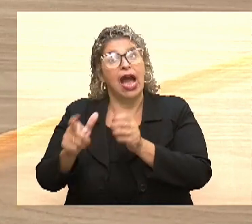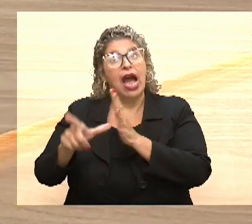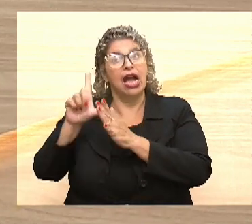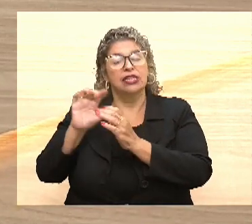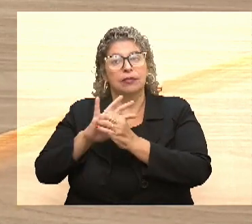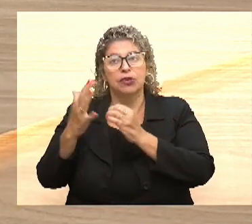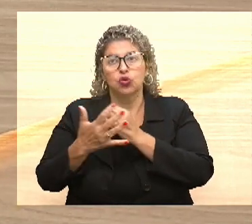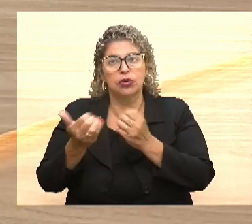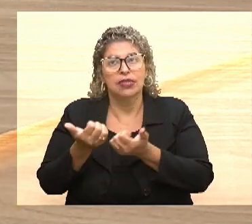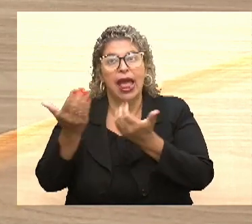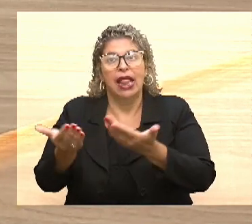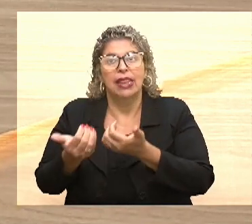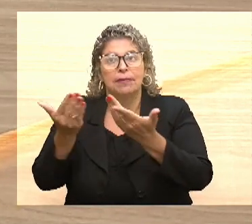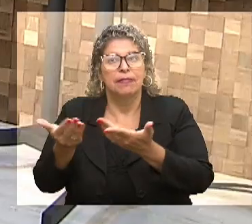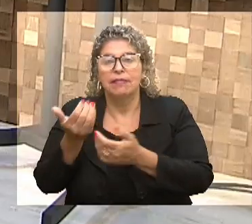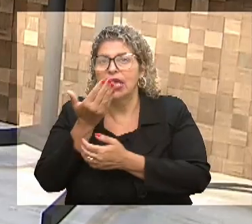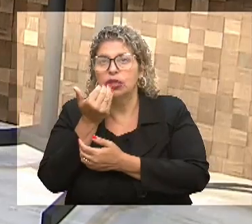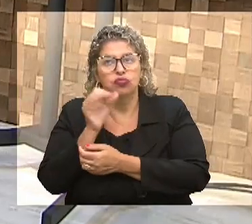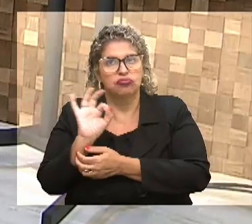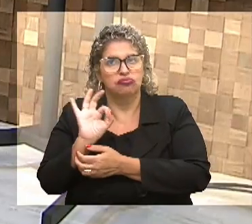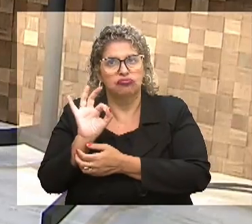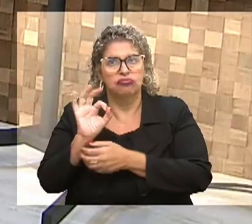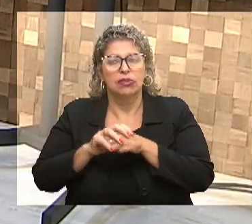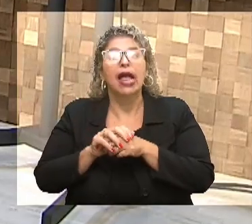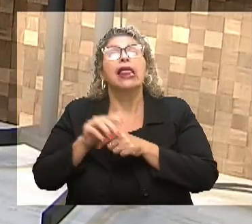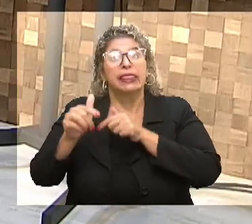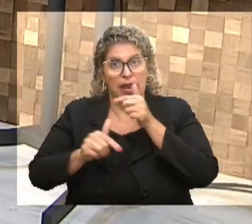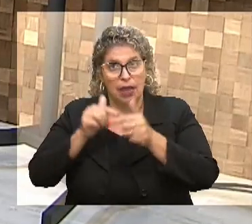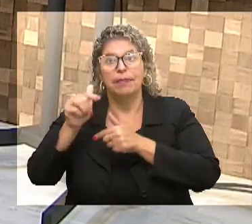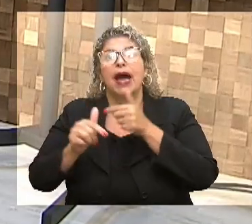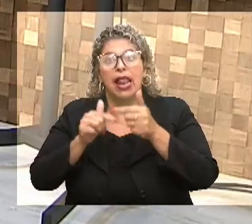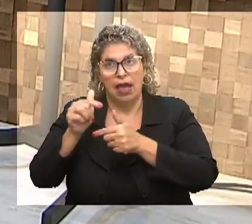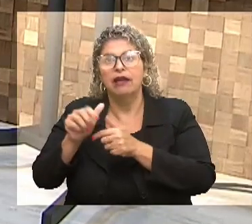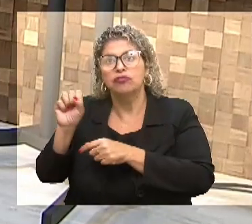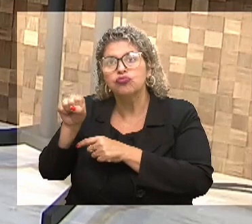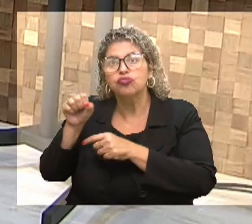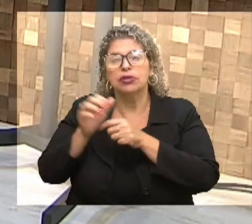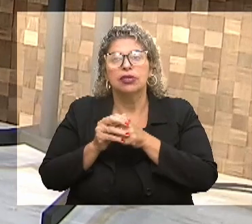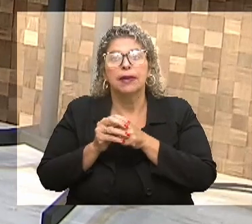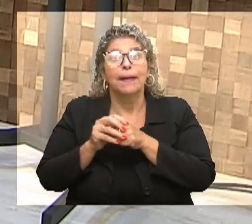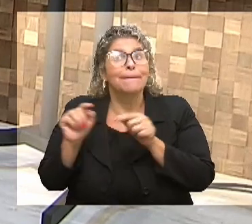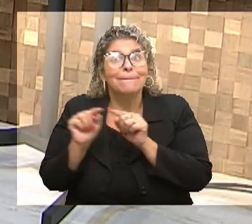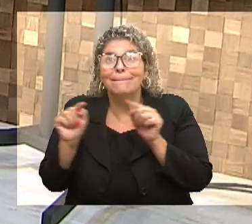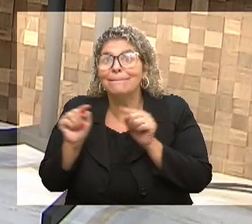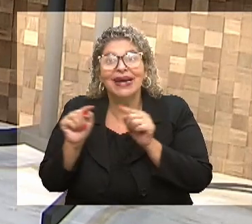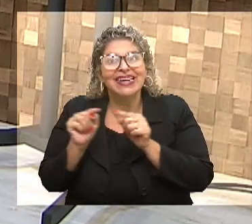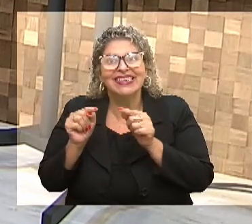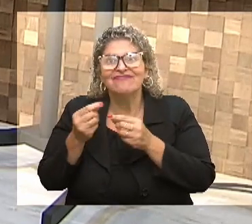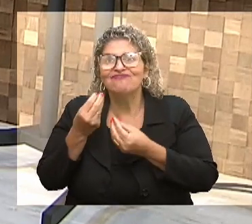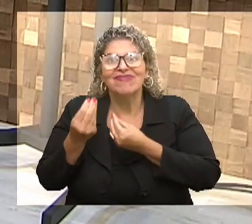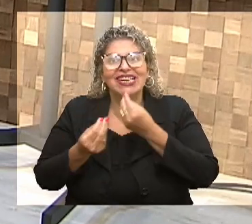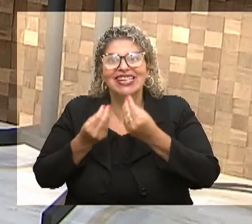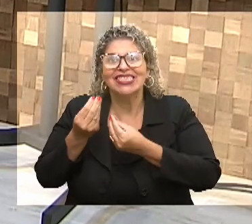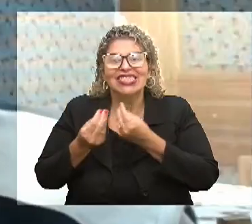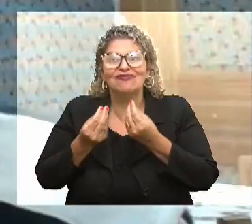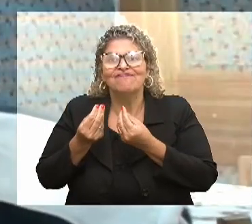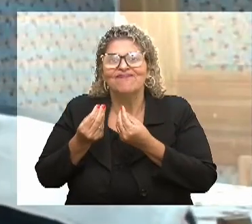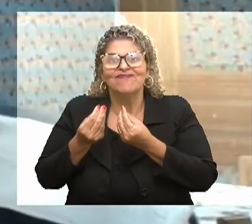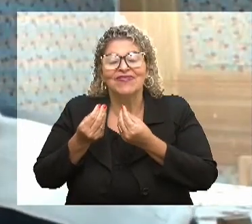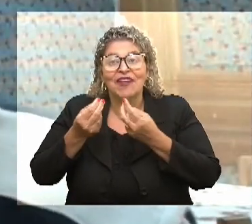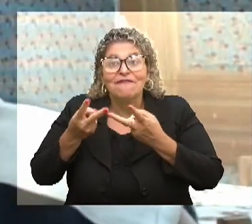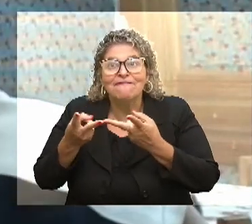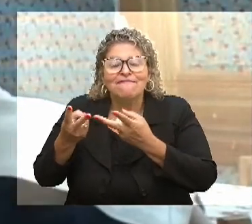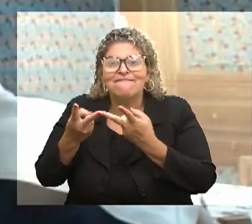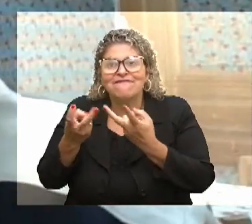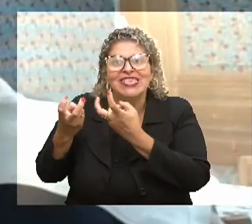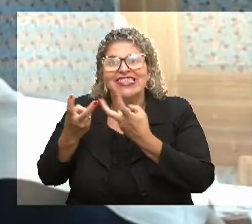distribuição de alimentos? Trabalhar uma... A gente fazia esse trabalho, mas não era tão visível